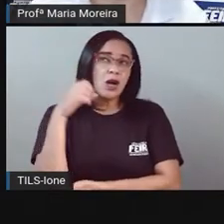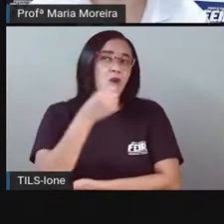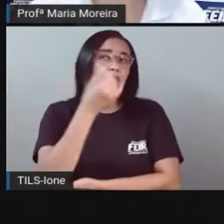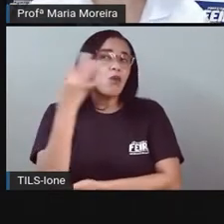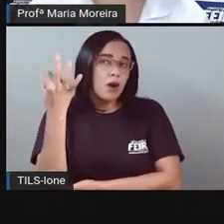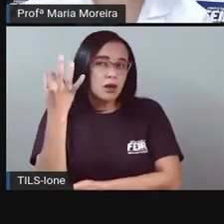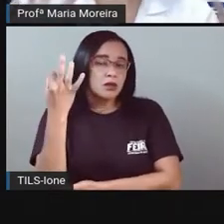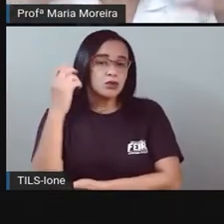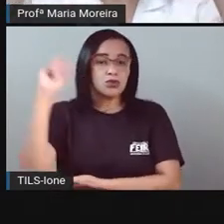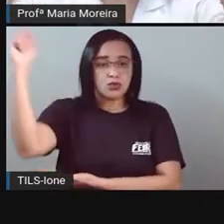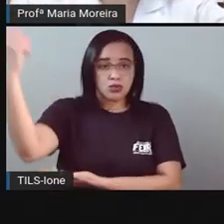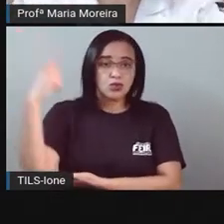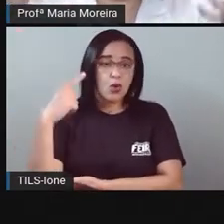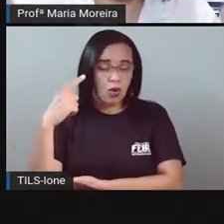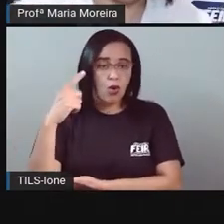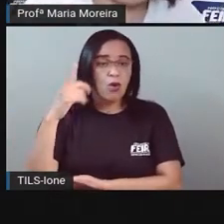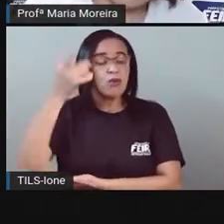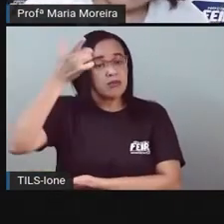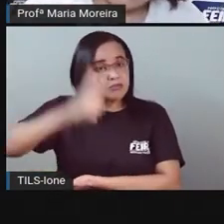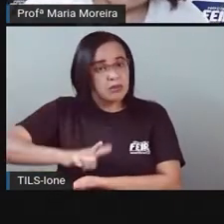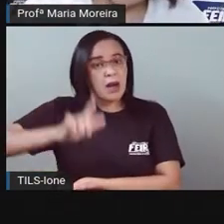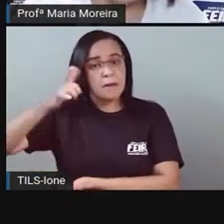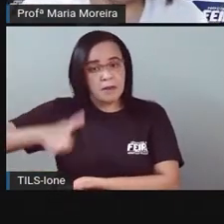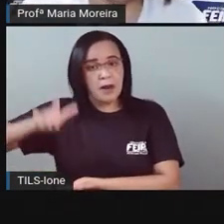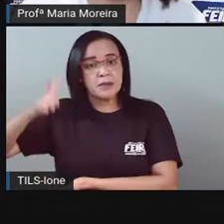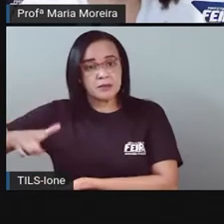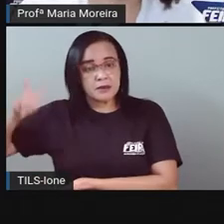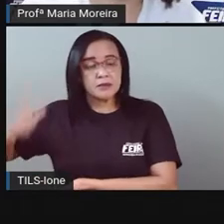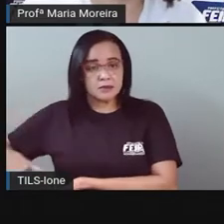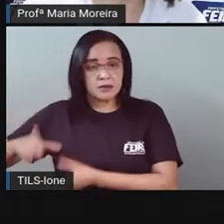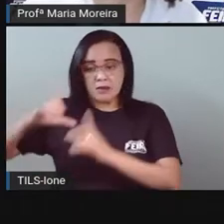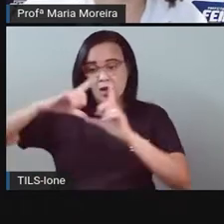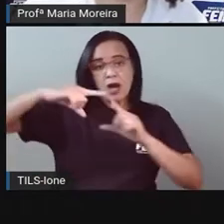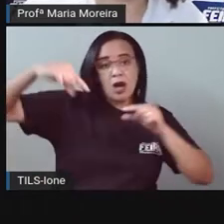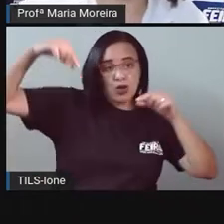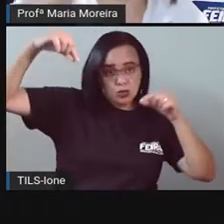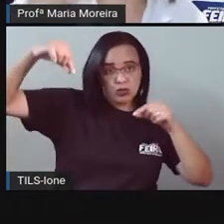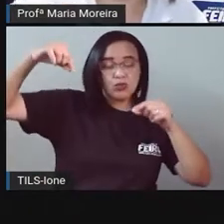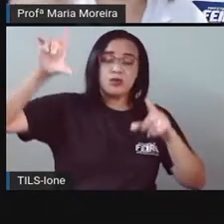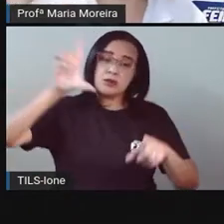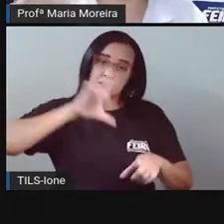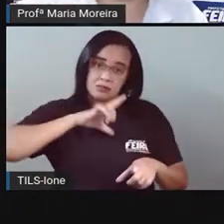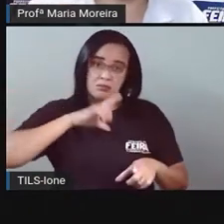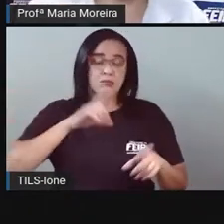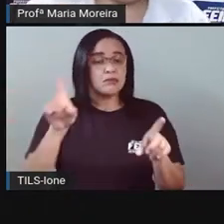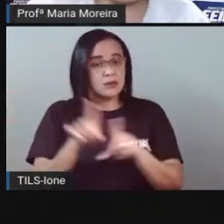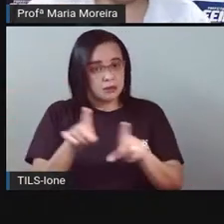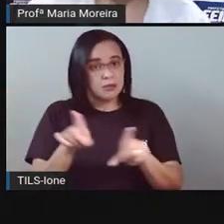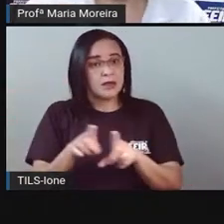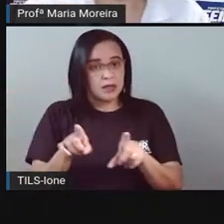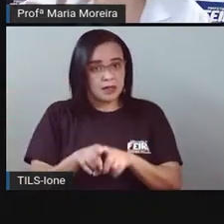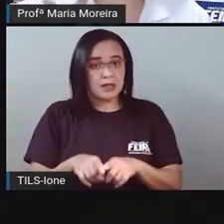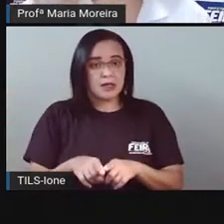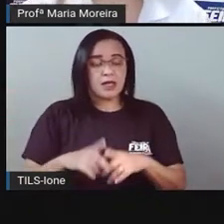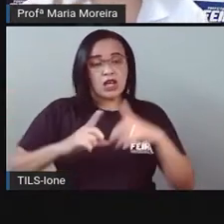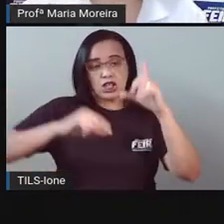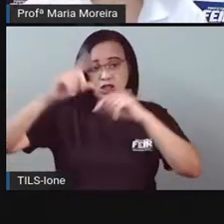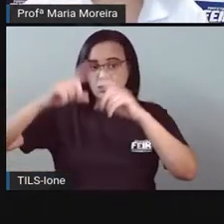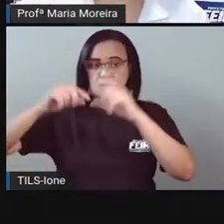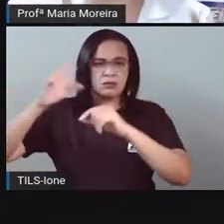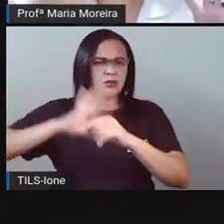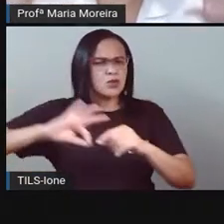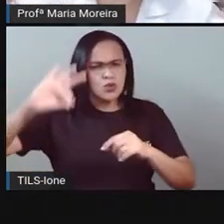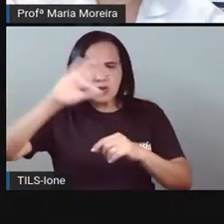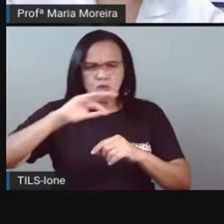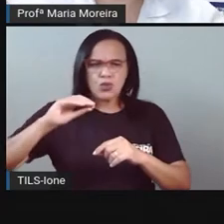repetia todos os dias. A lua aparecia, né? De determinada maneira, após um determinado período. Então, tudo era